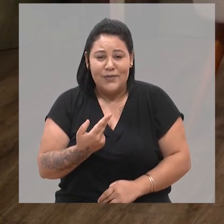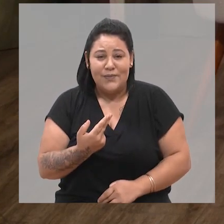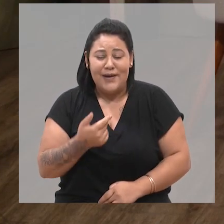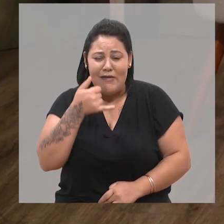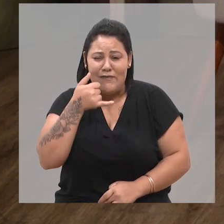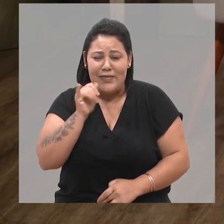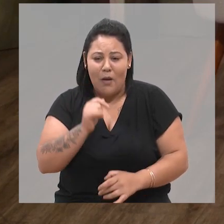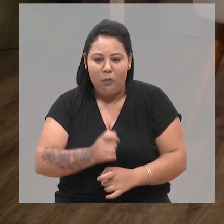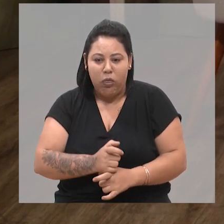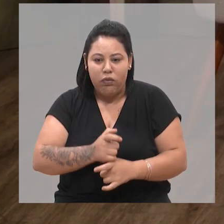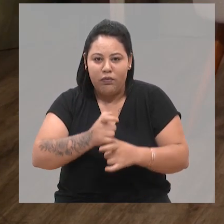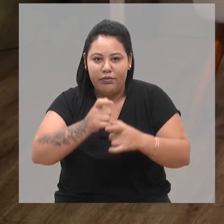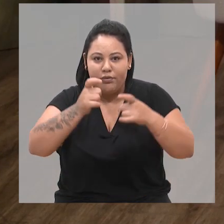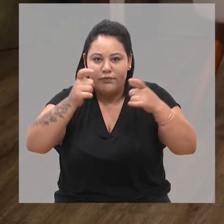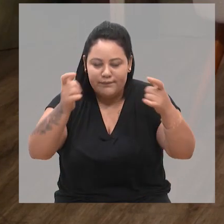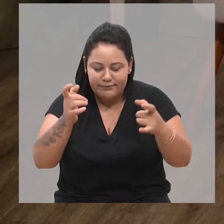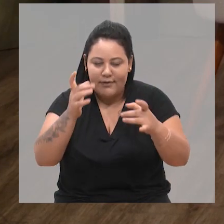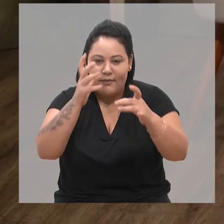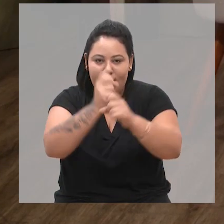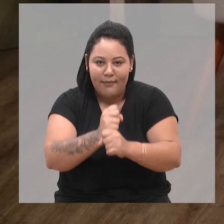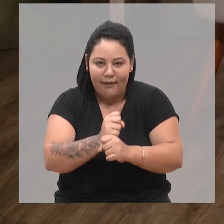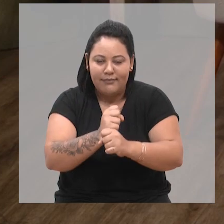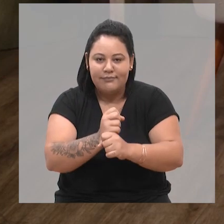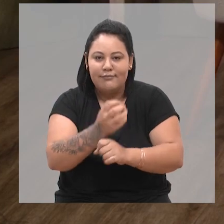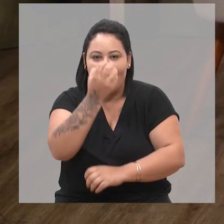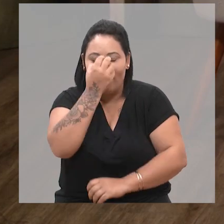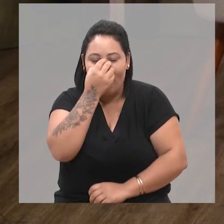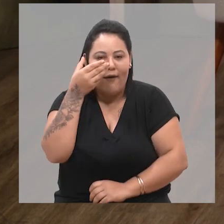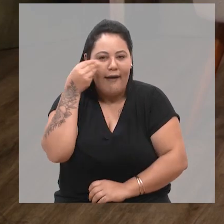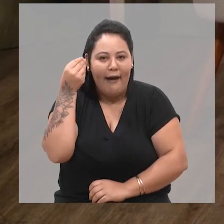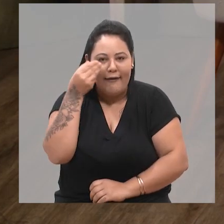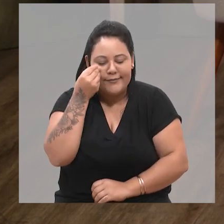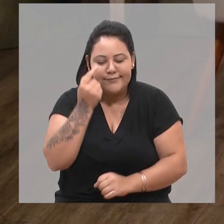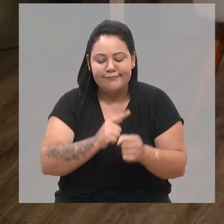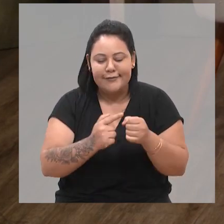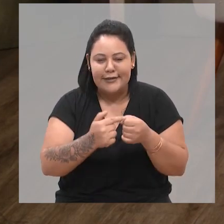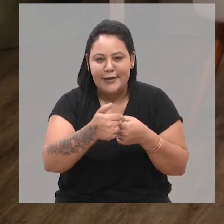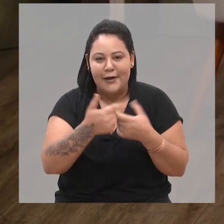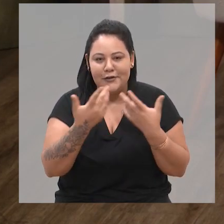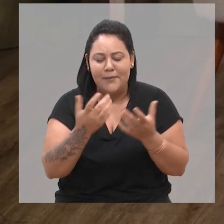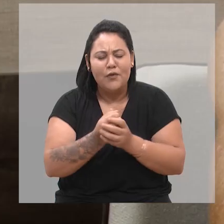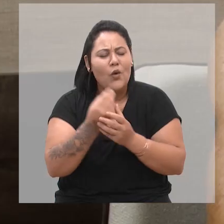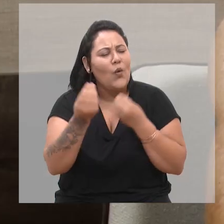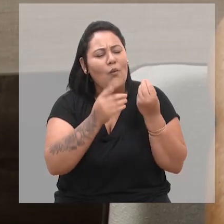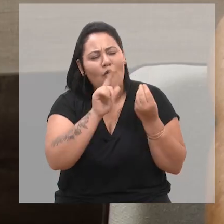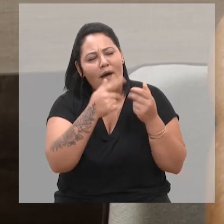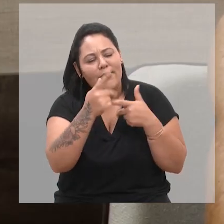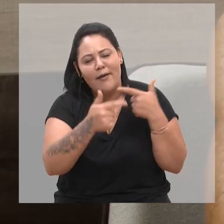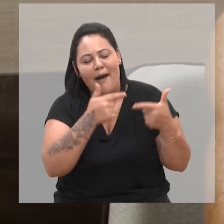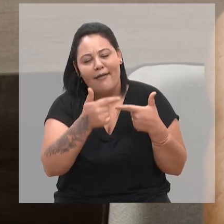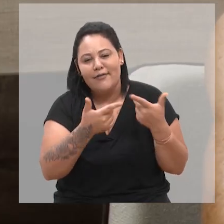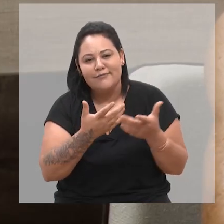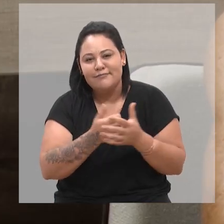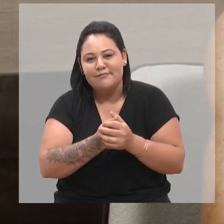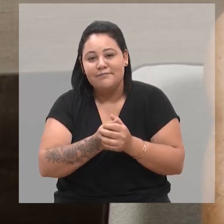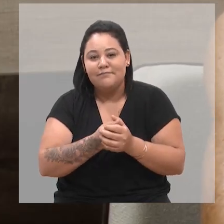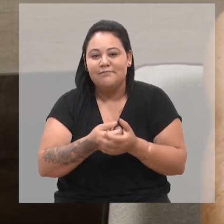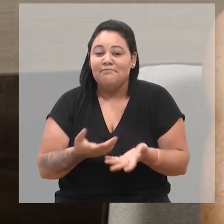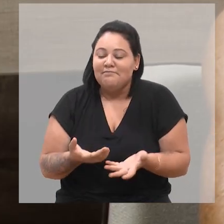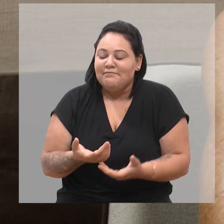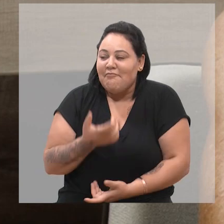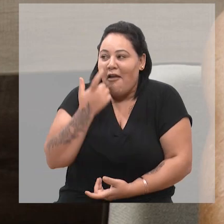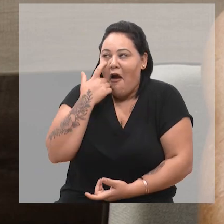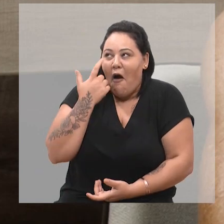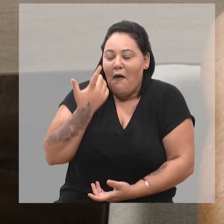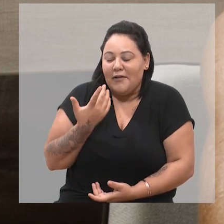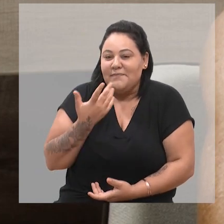desenfreada. de cães e gatos pela cidade. Como que tem funcionado esse trabalho, vereadora? Olha, sabe